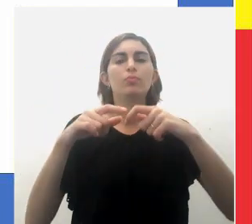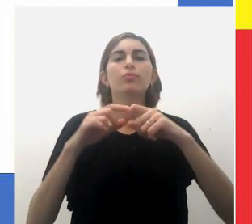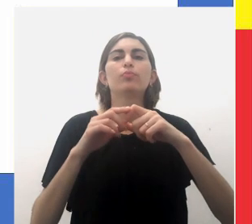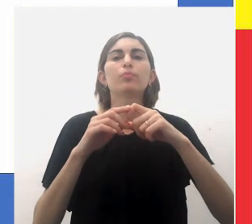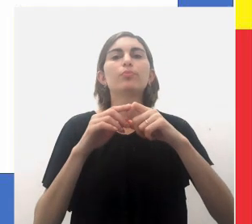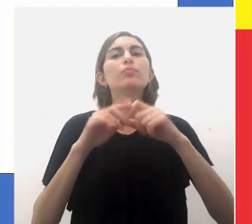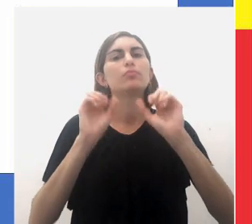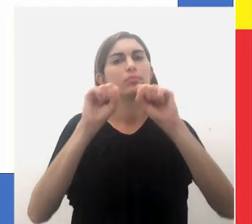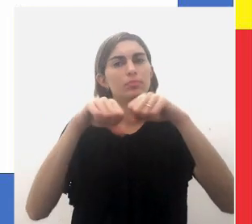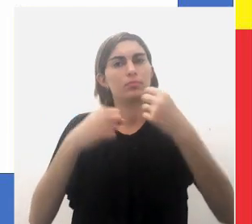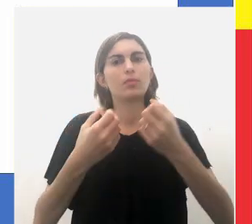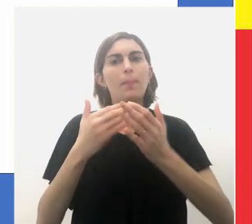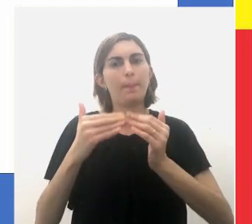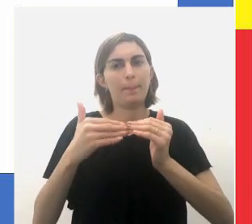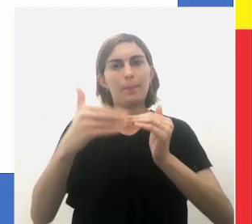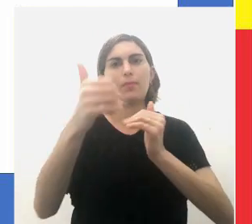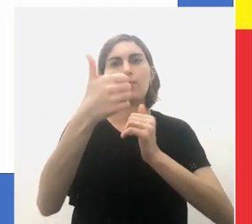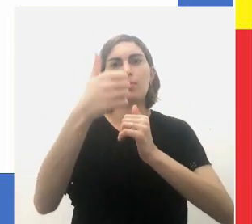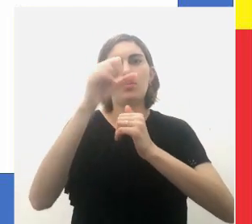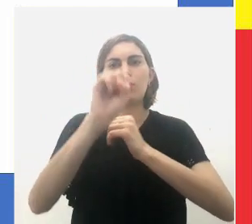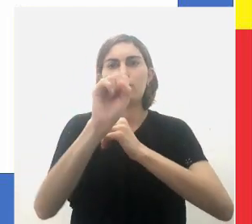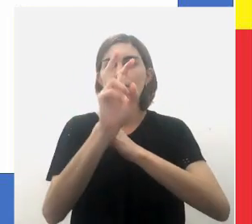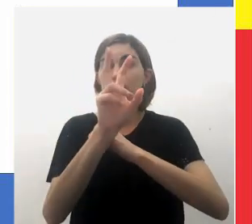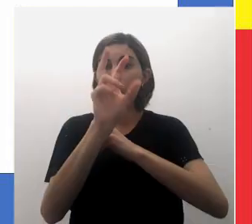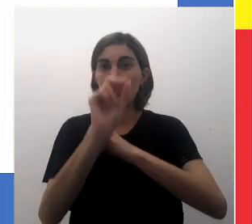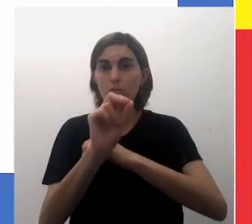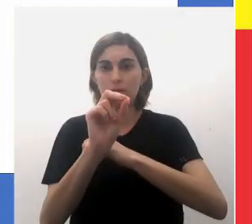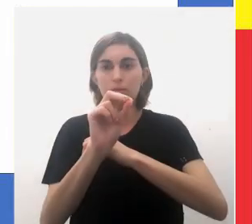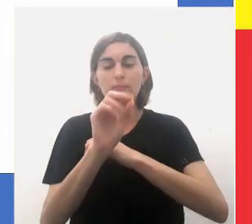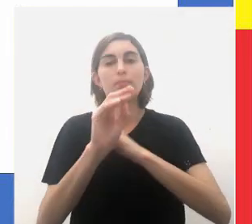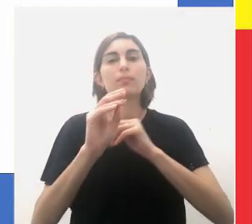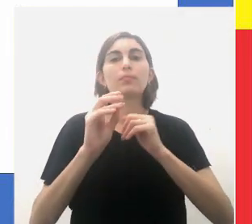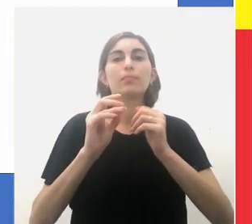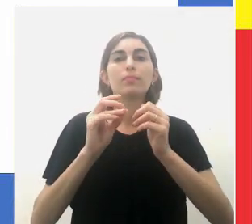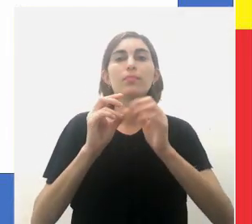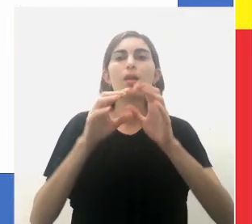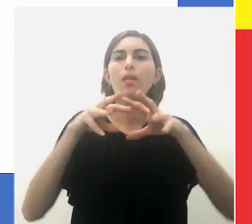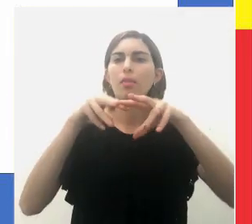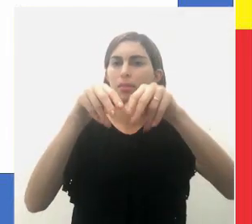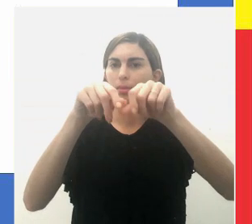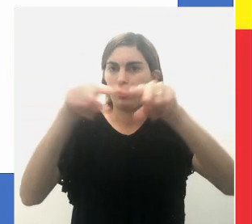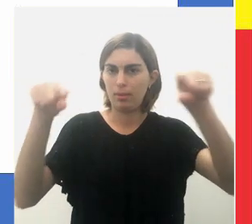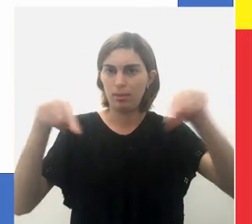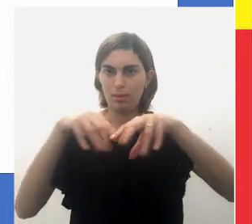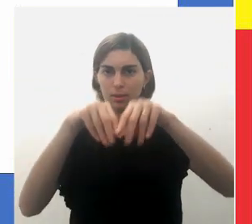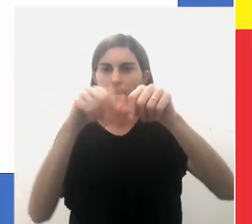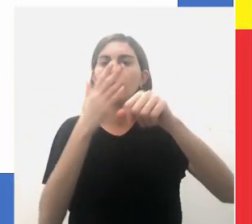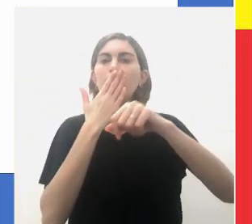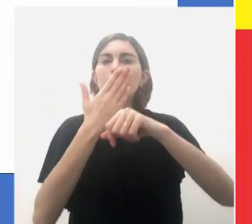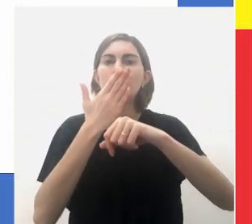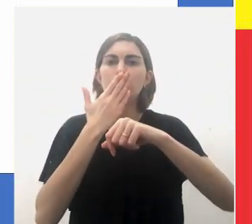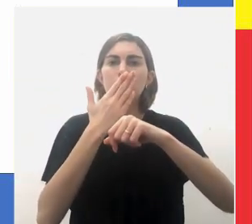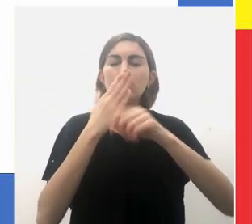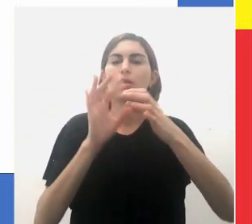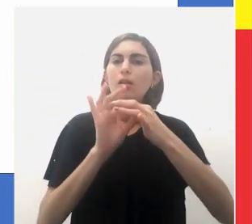um plano. a partir de 1850, as terras dos índios